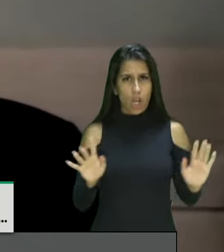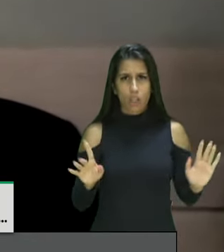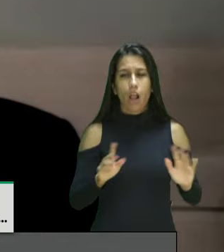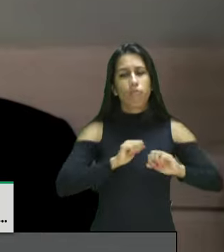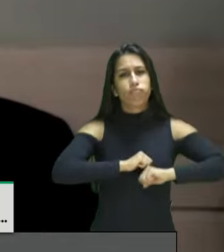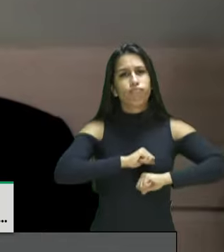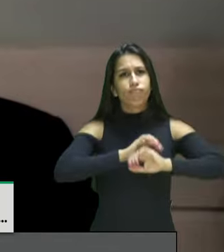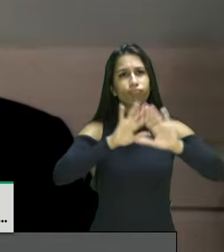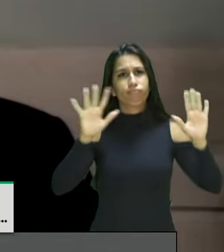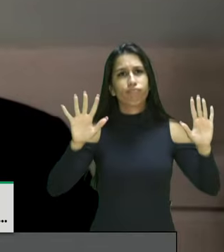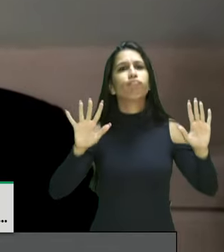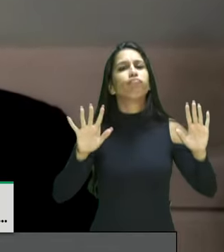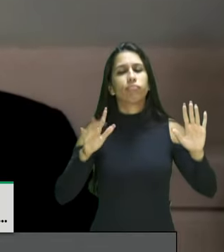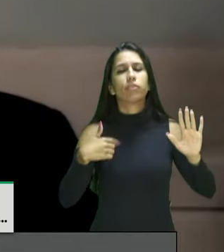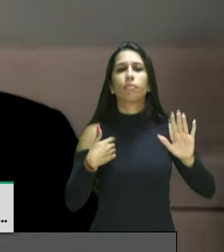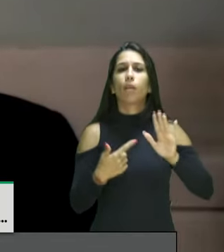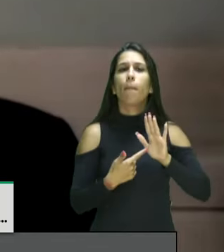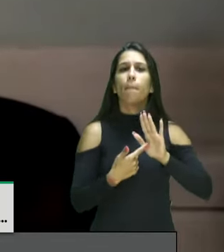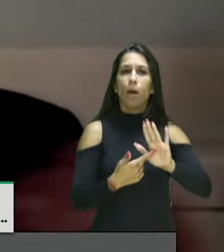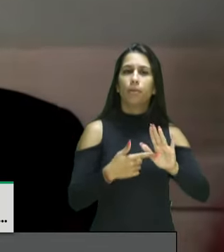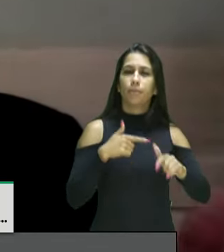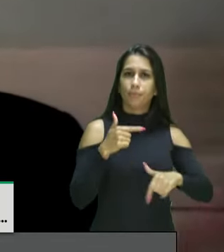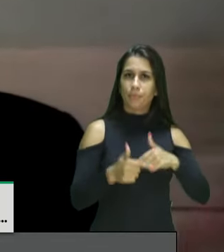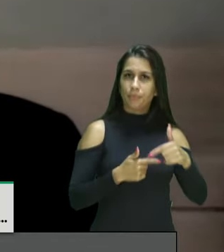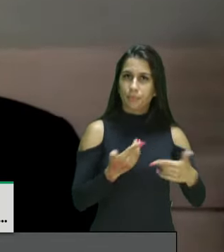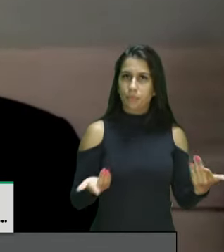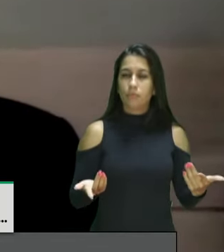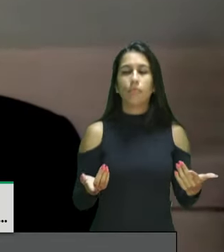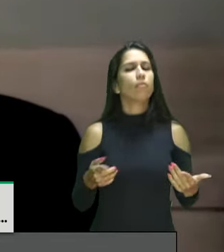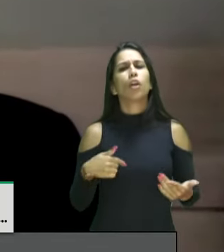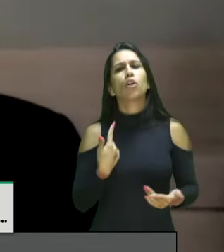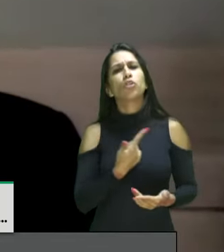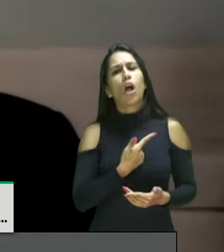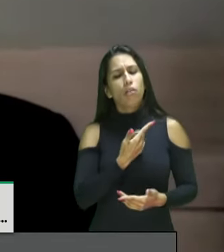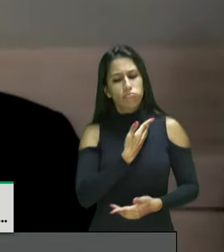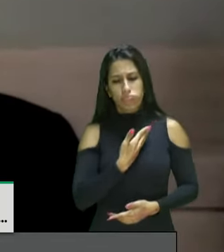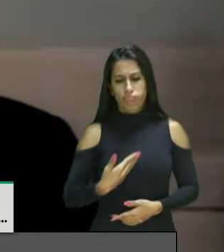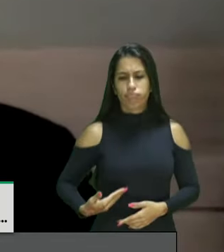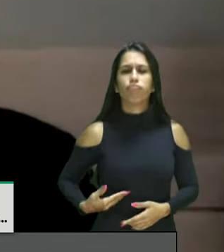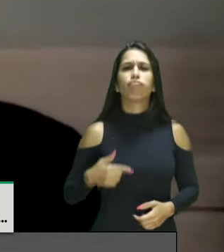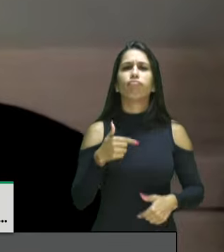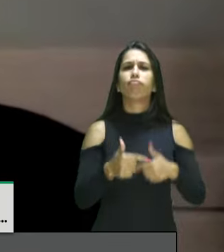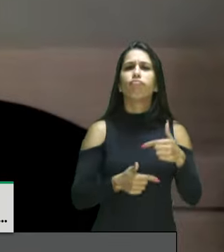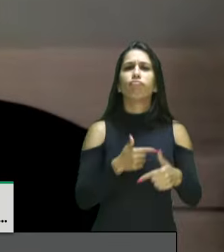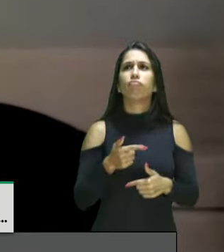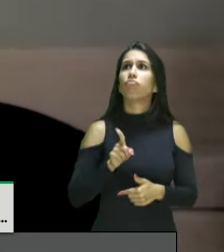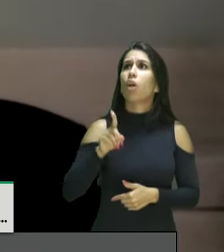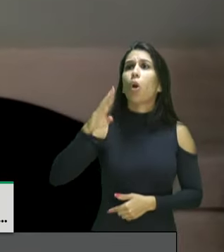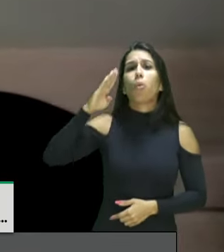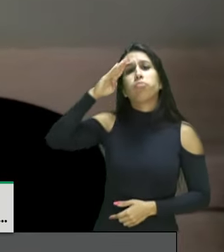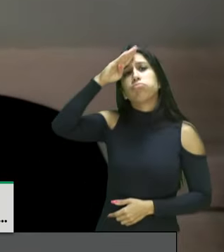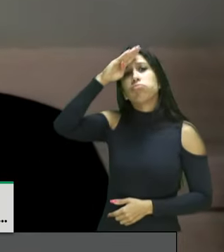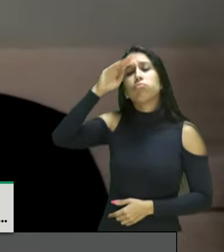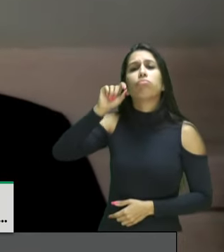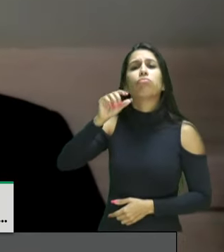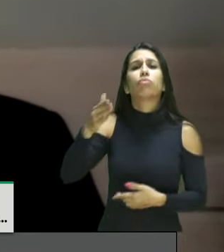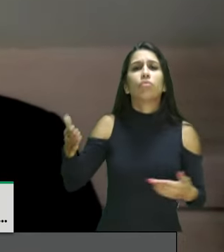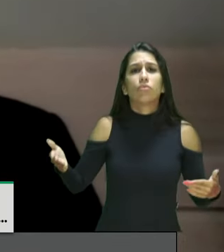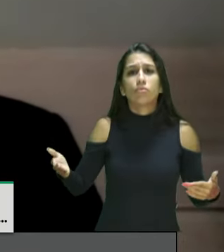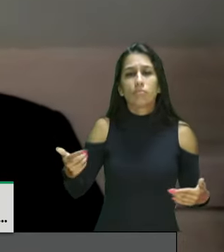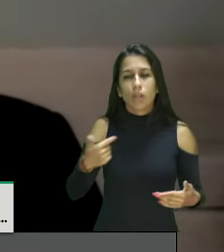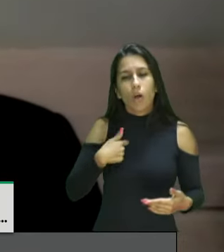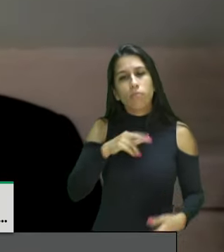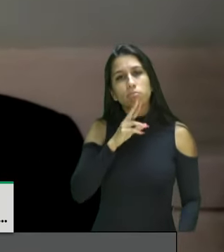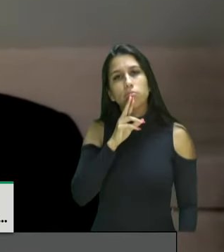informa o nosso trabalho e o que fazermos com o governo internamente o que vamos fazer com o presidente Bolsonaro eu tenho uma resposta senhor